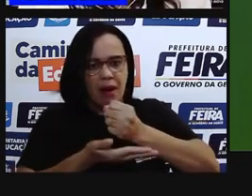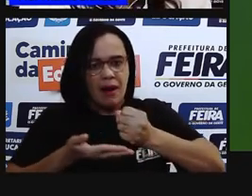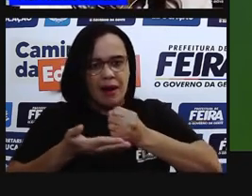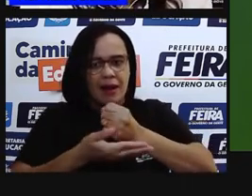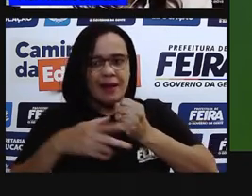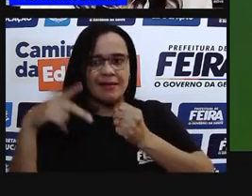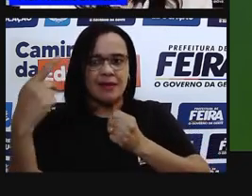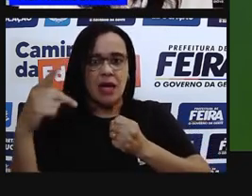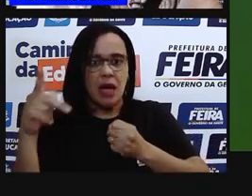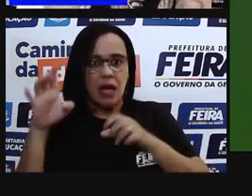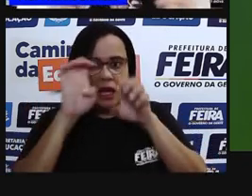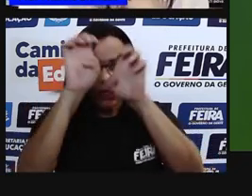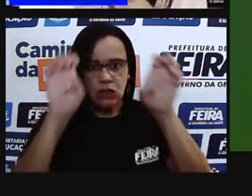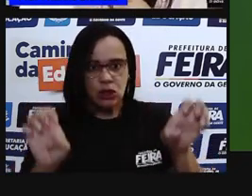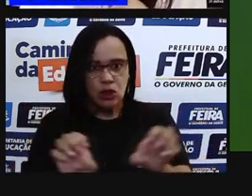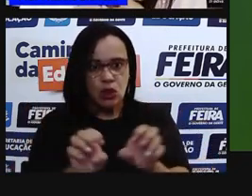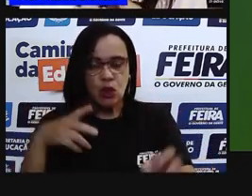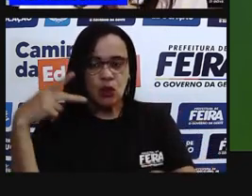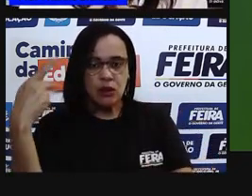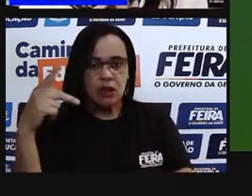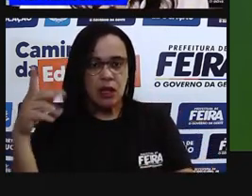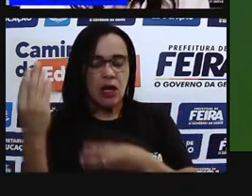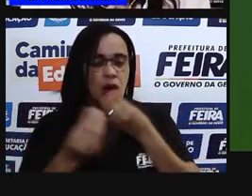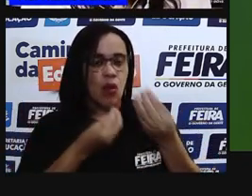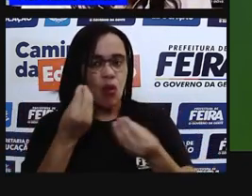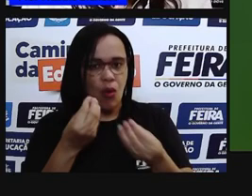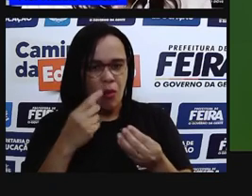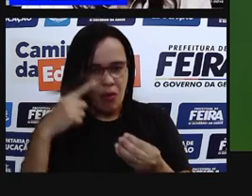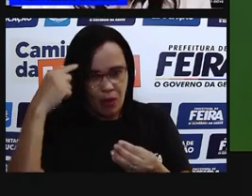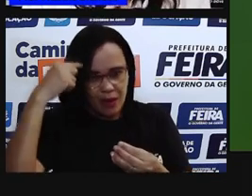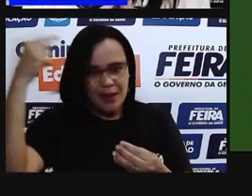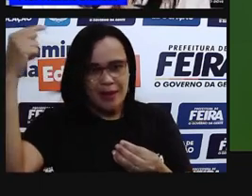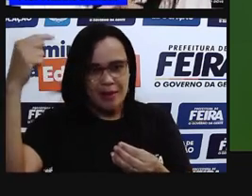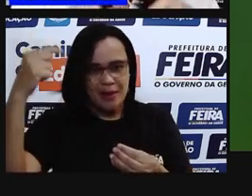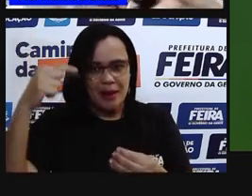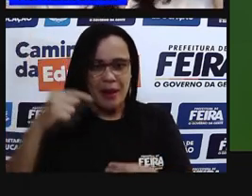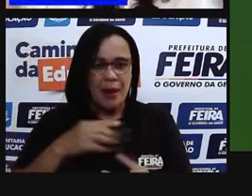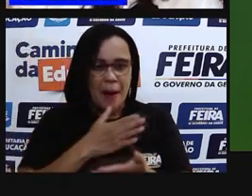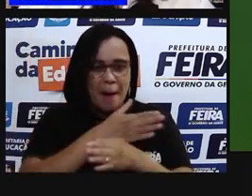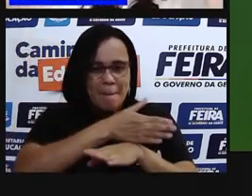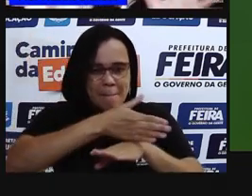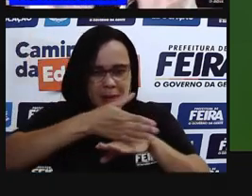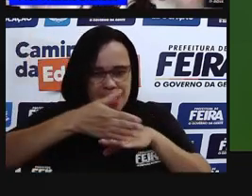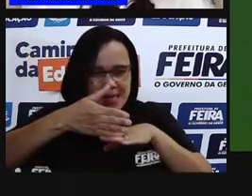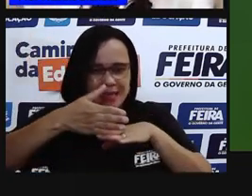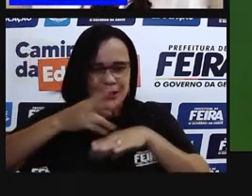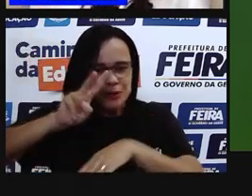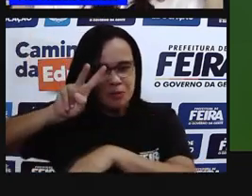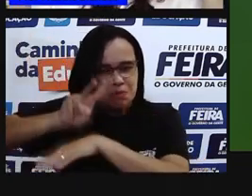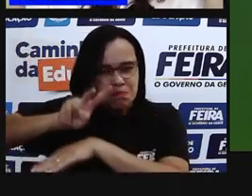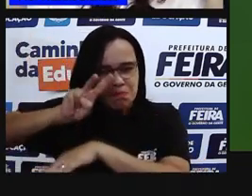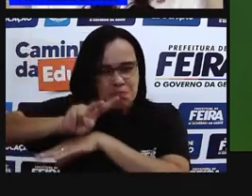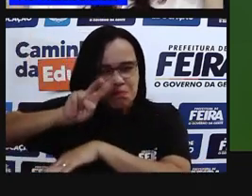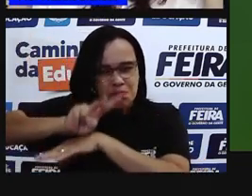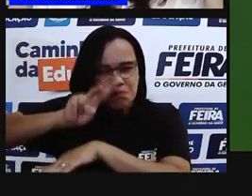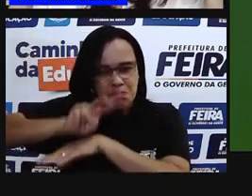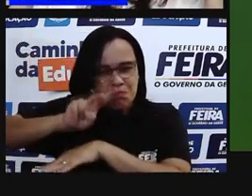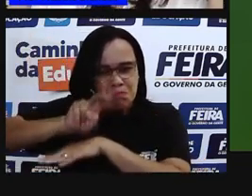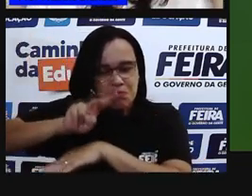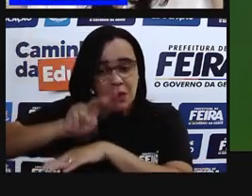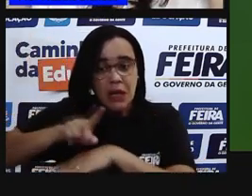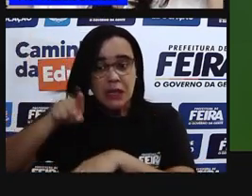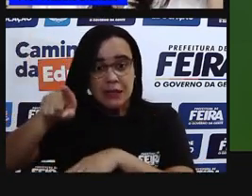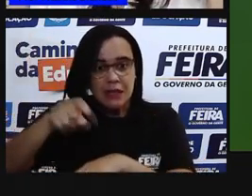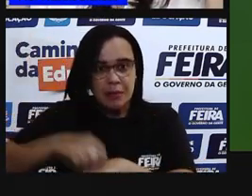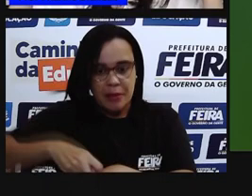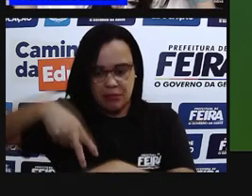vai ser o quê, minha pró? Vai ser uma membrana plasmática que protege, que cobre, que vai sustentar